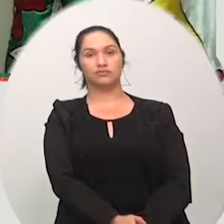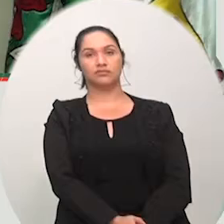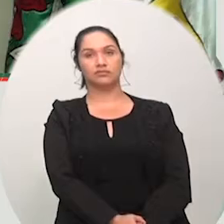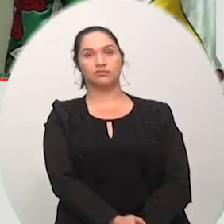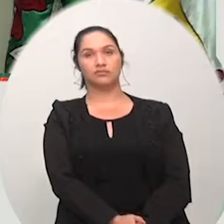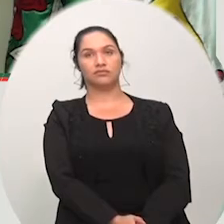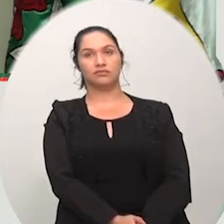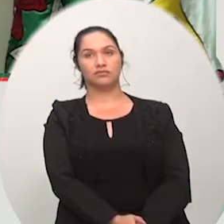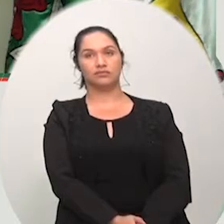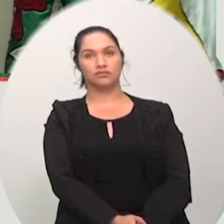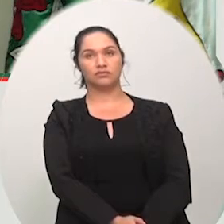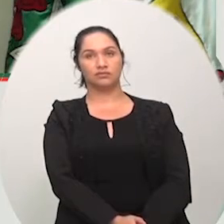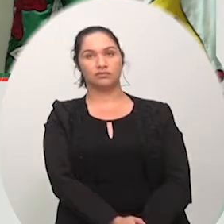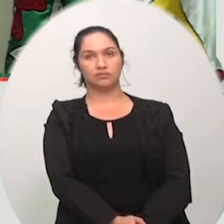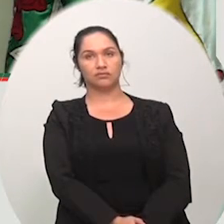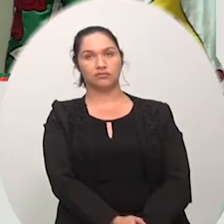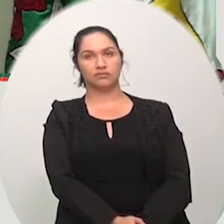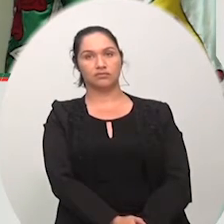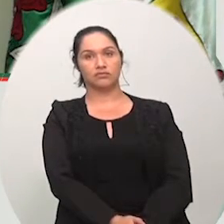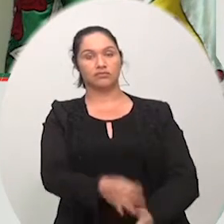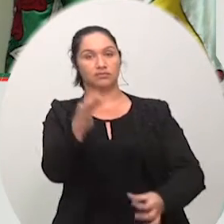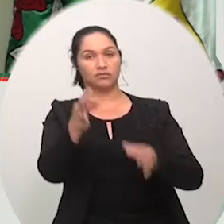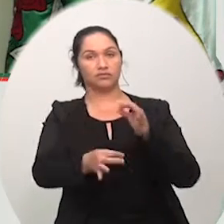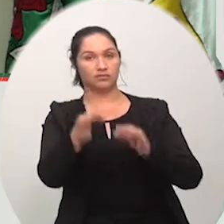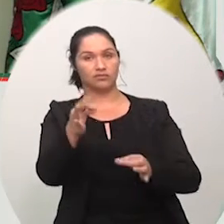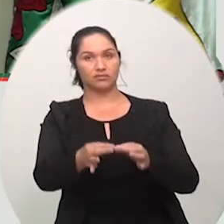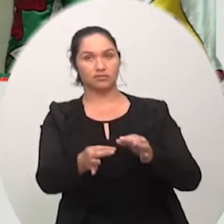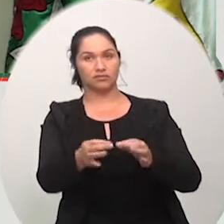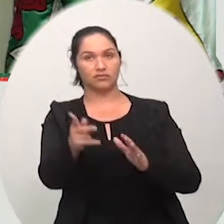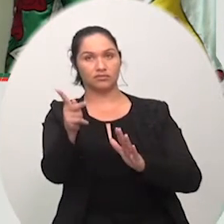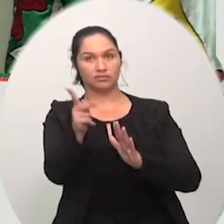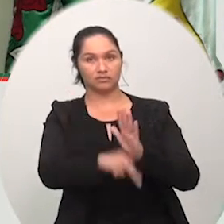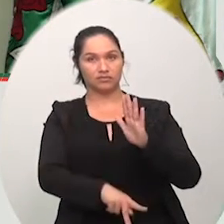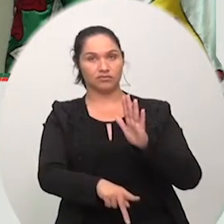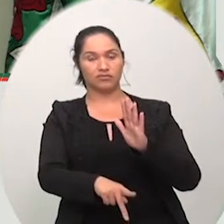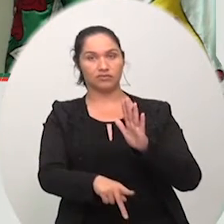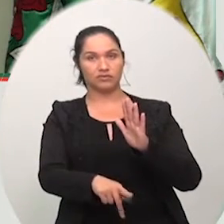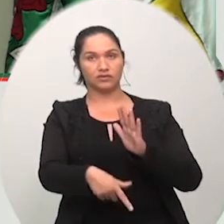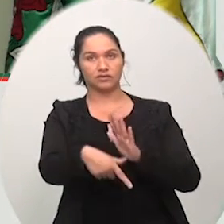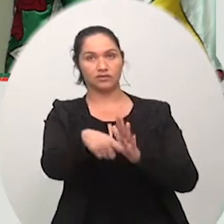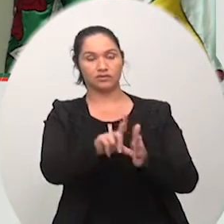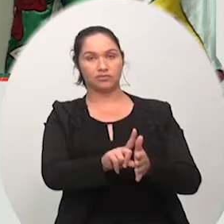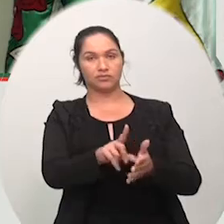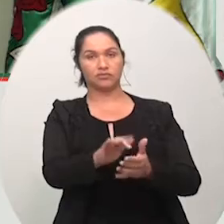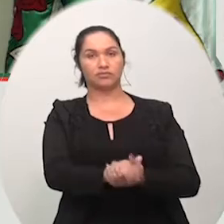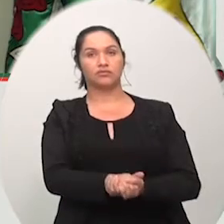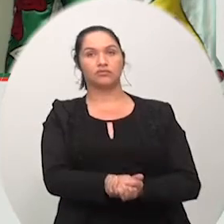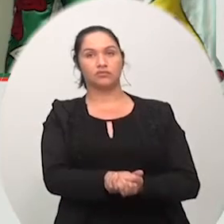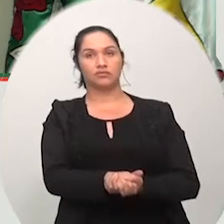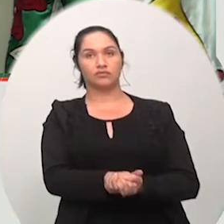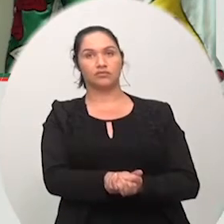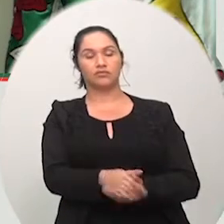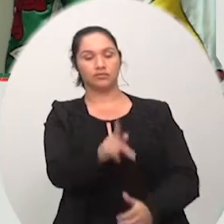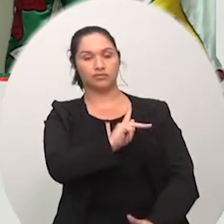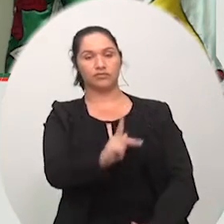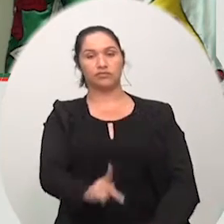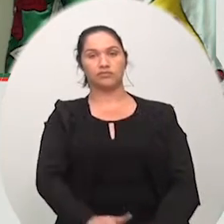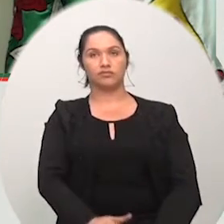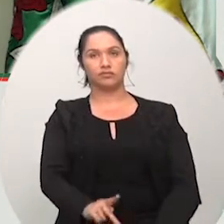é justificativa do projeto anterior da o projeto anterior aqui presidente certo vou